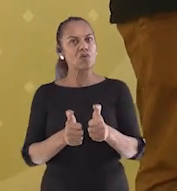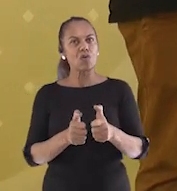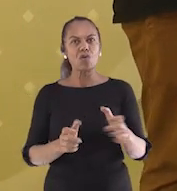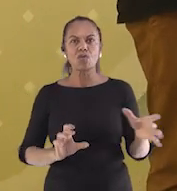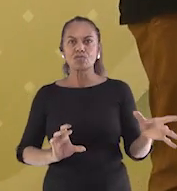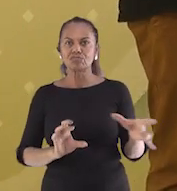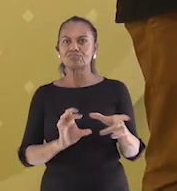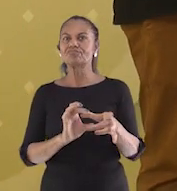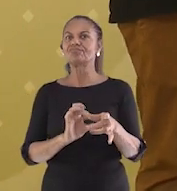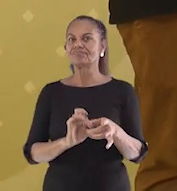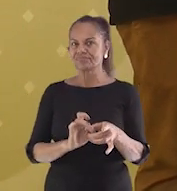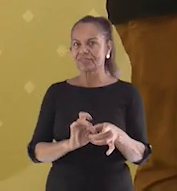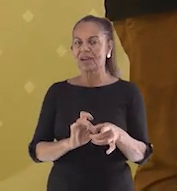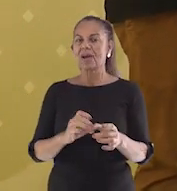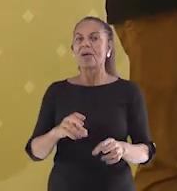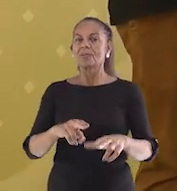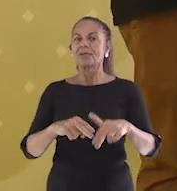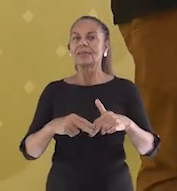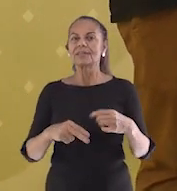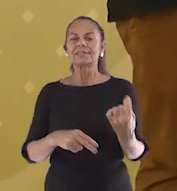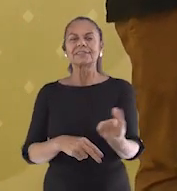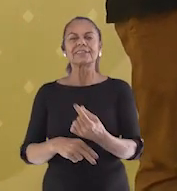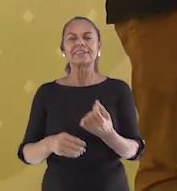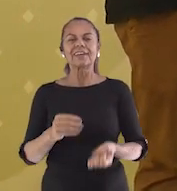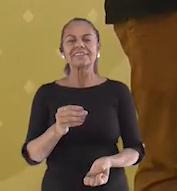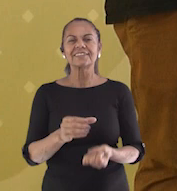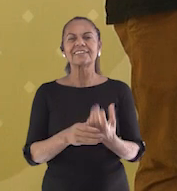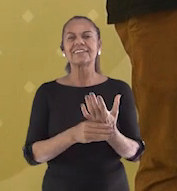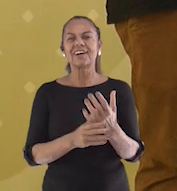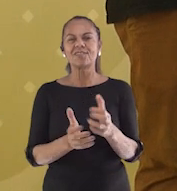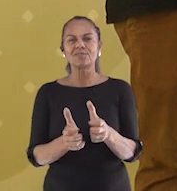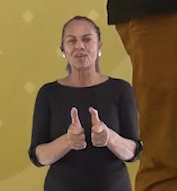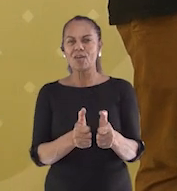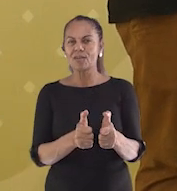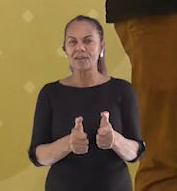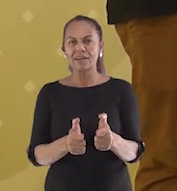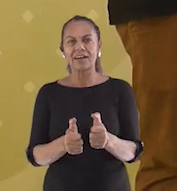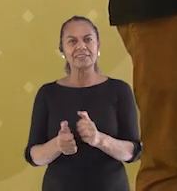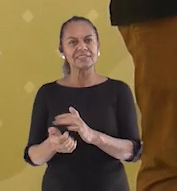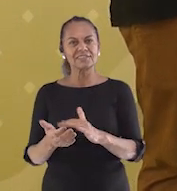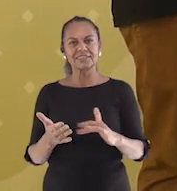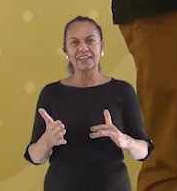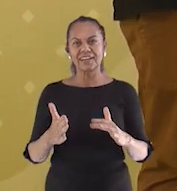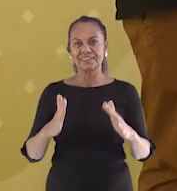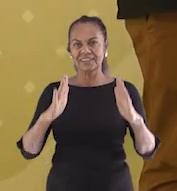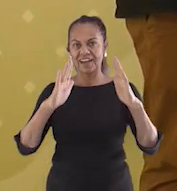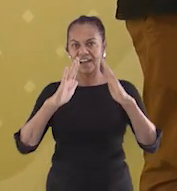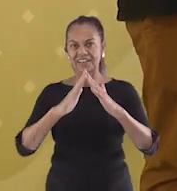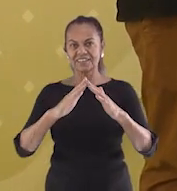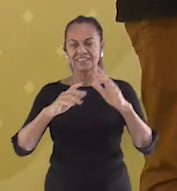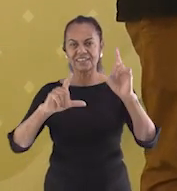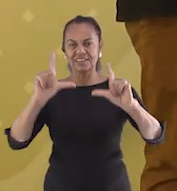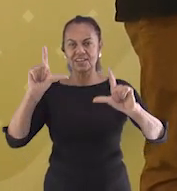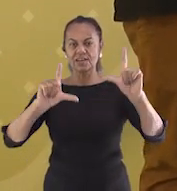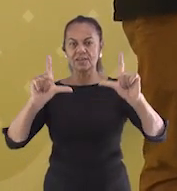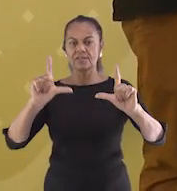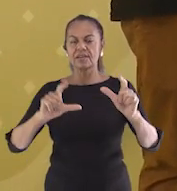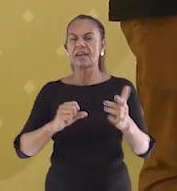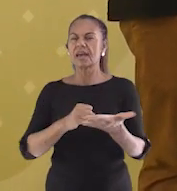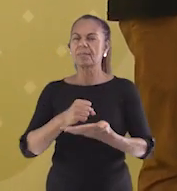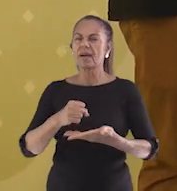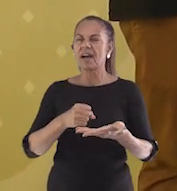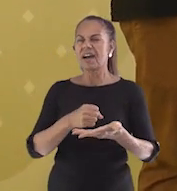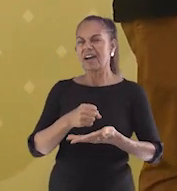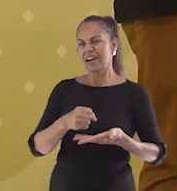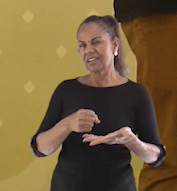Ele é muito básico, né, professora? A gente convida um professor de alguma disciplina, normalmente história, mas a gente também já teve de